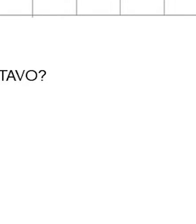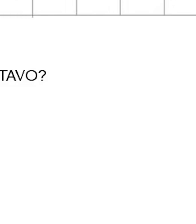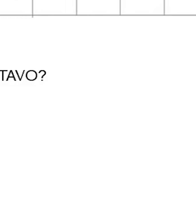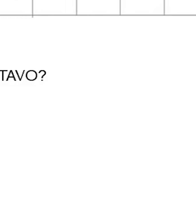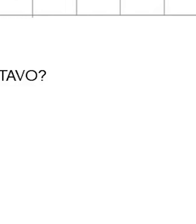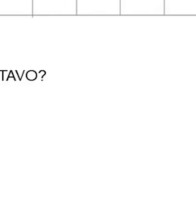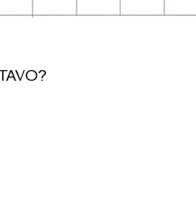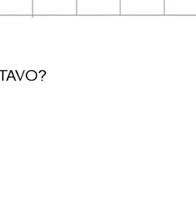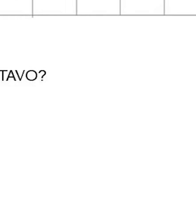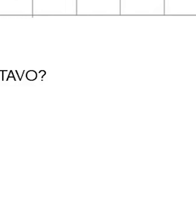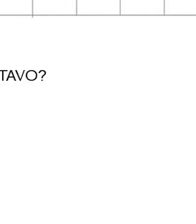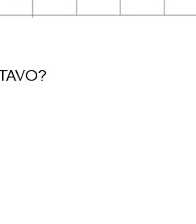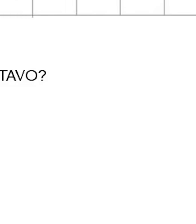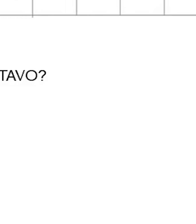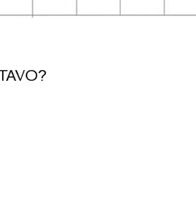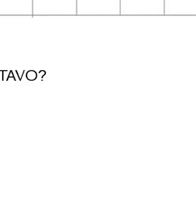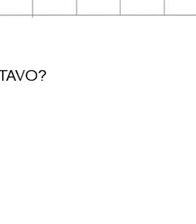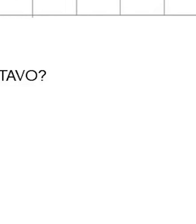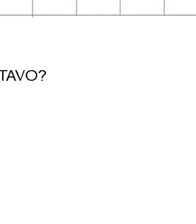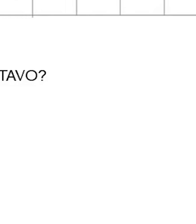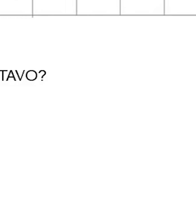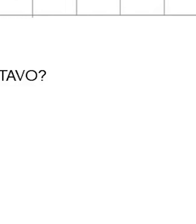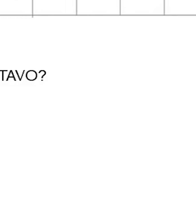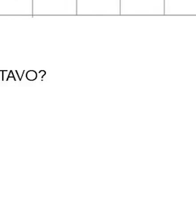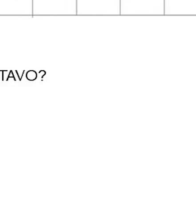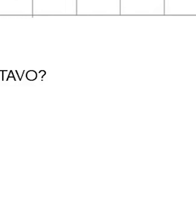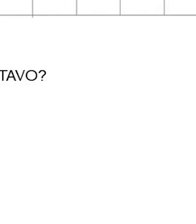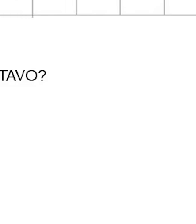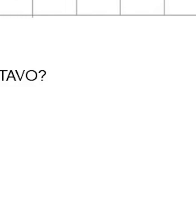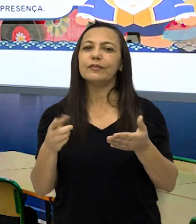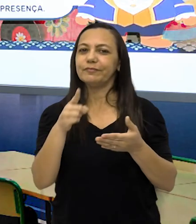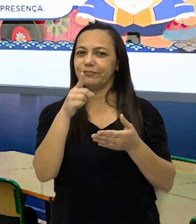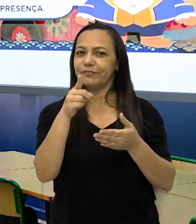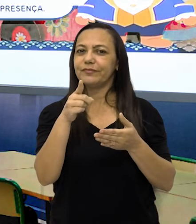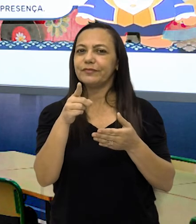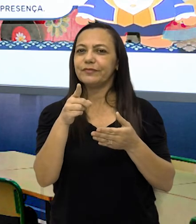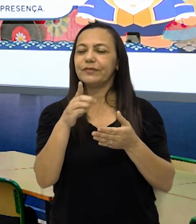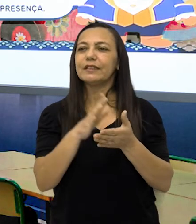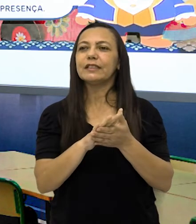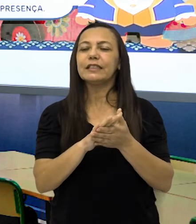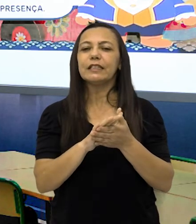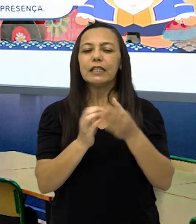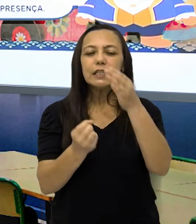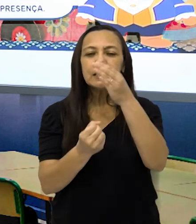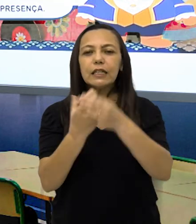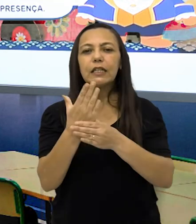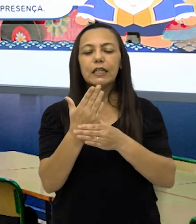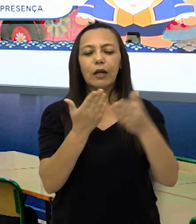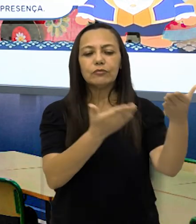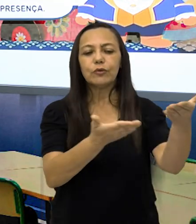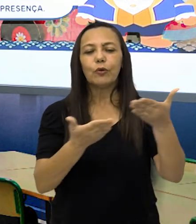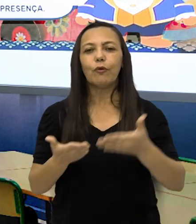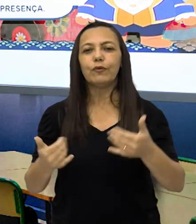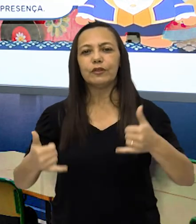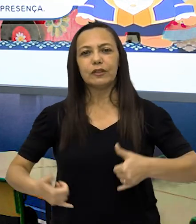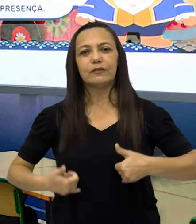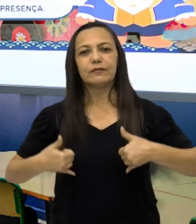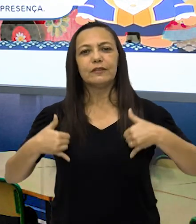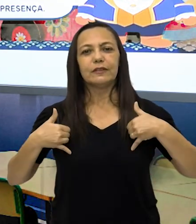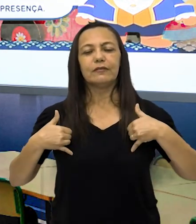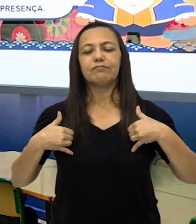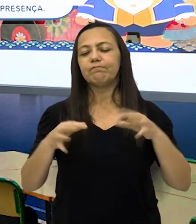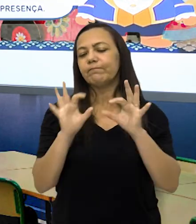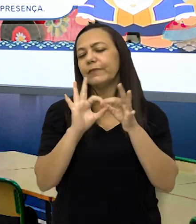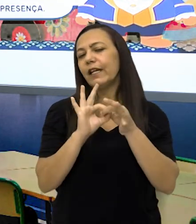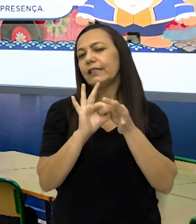alternativa D. E agora é sua vez. De confeccionar o seu convite de aniversário do jeito